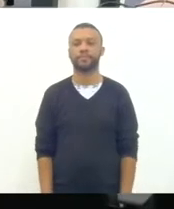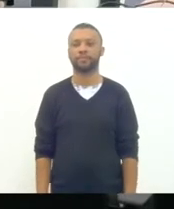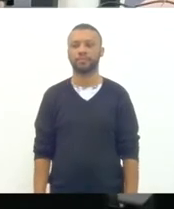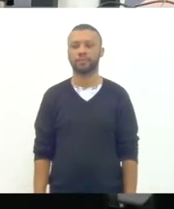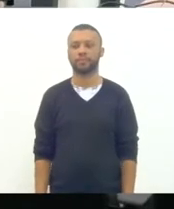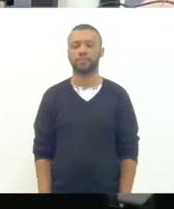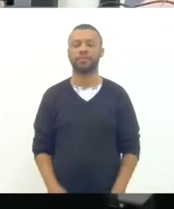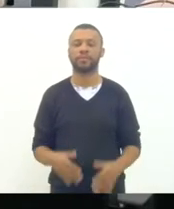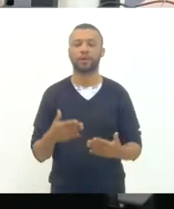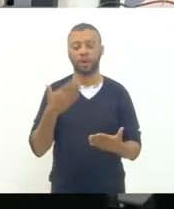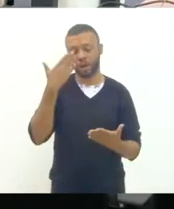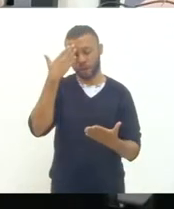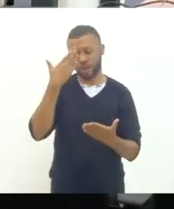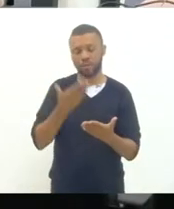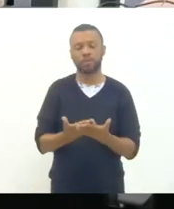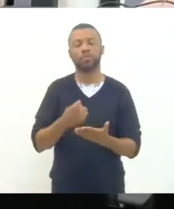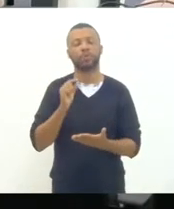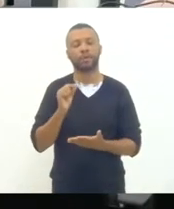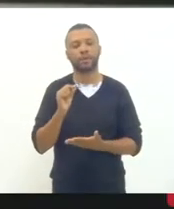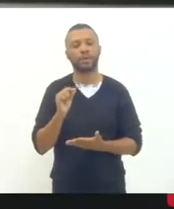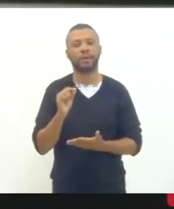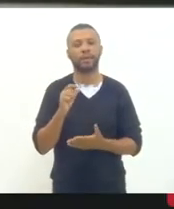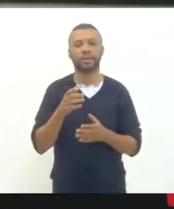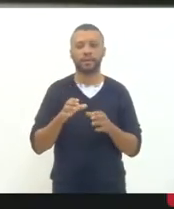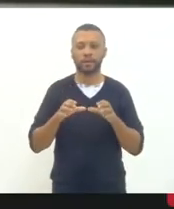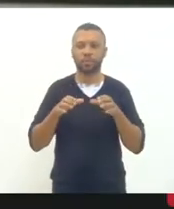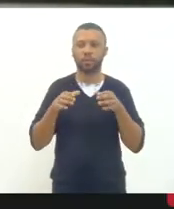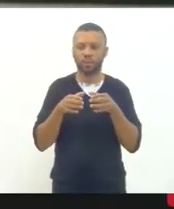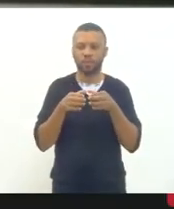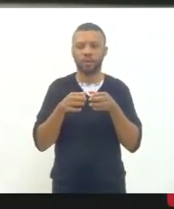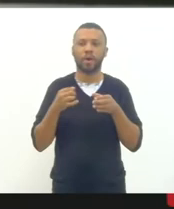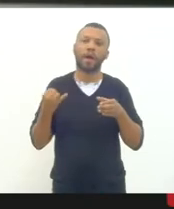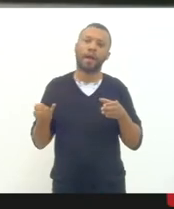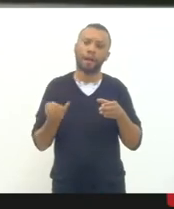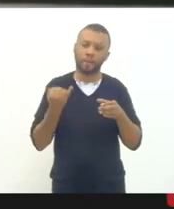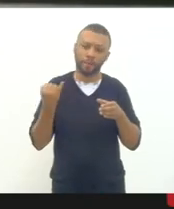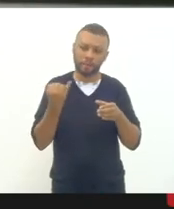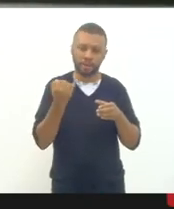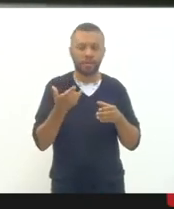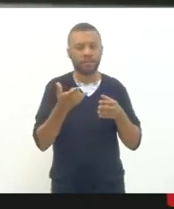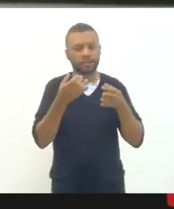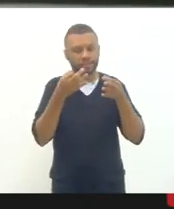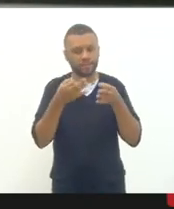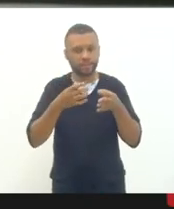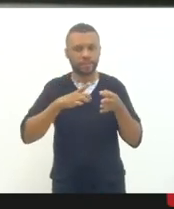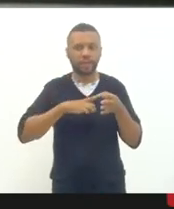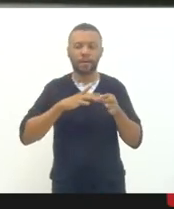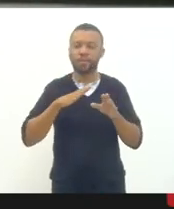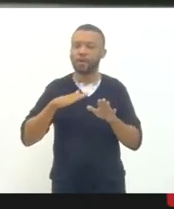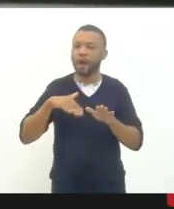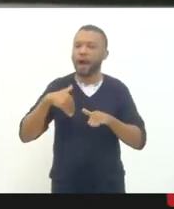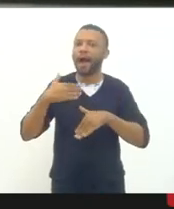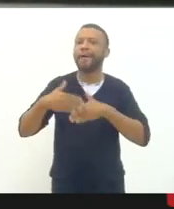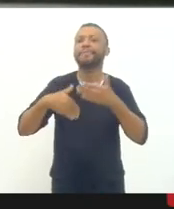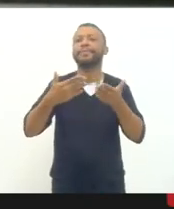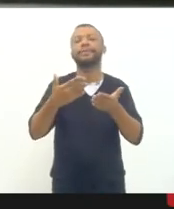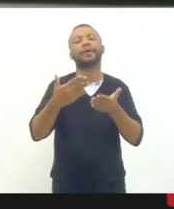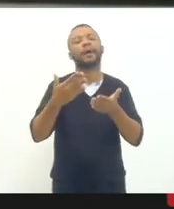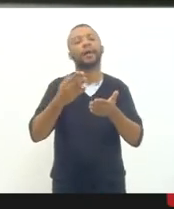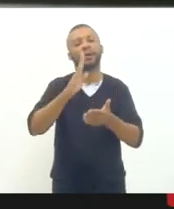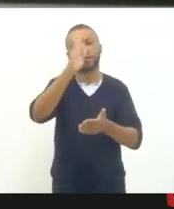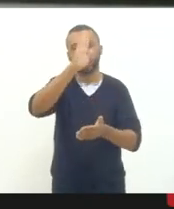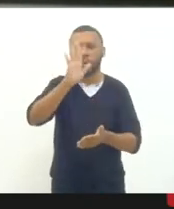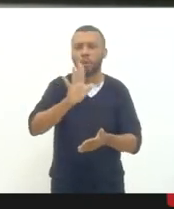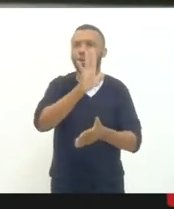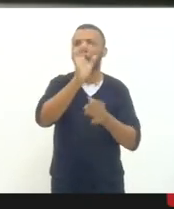eu acho que eu nessa comissão muito importante acho que a gente realmente tem muito a avançar ainda no nosso país eu